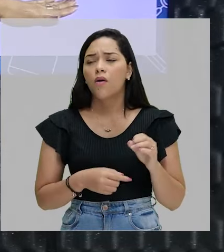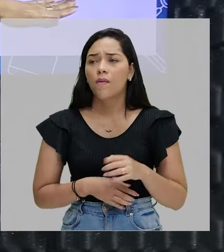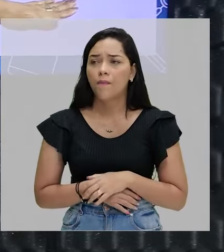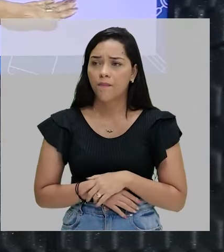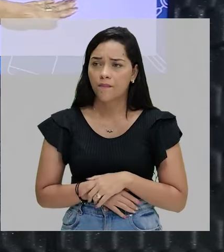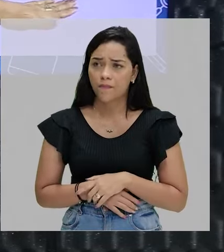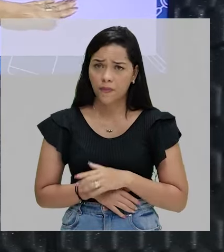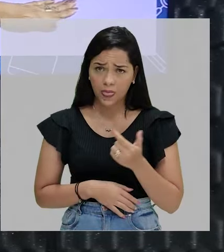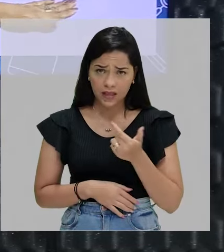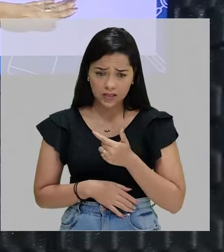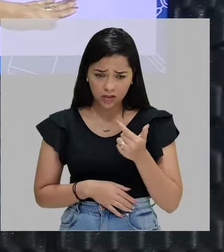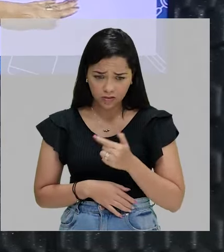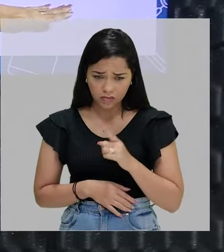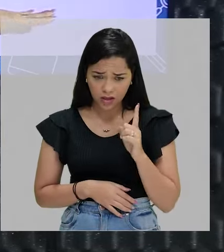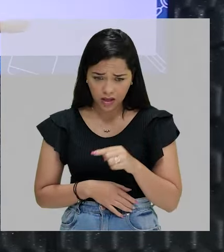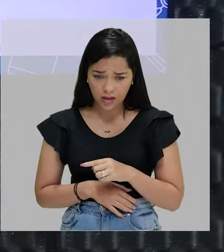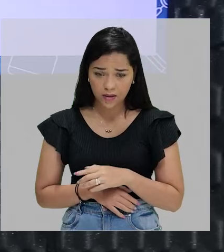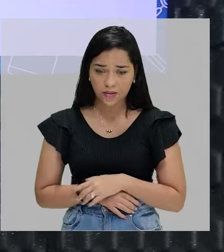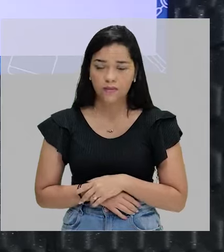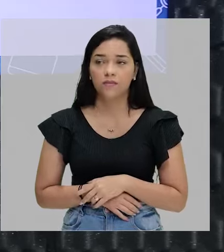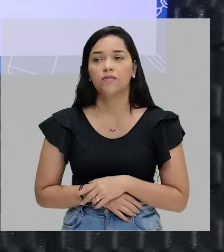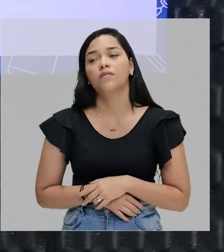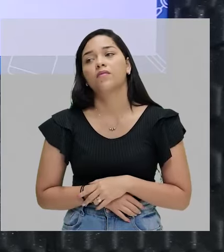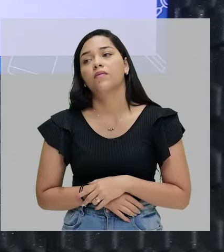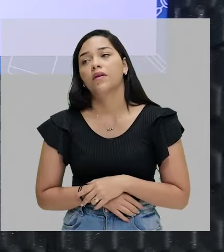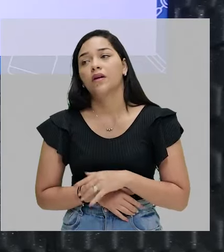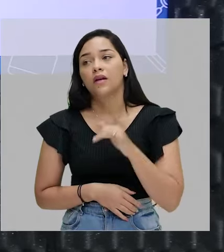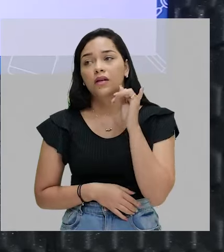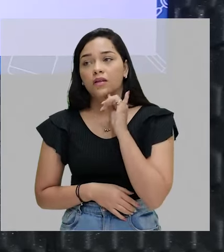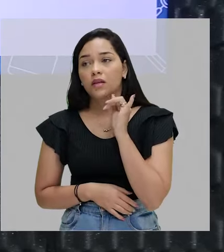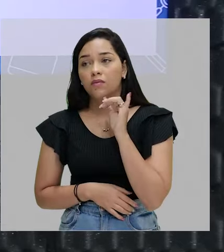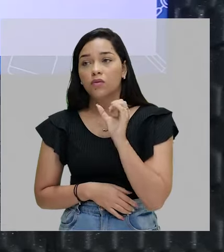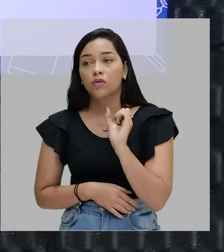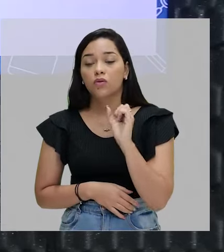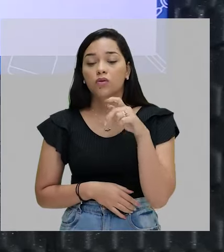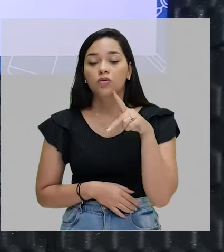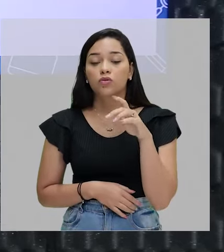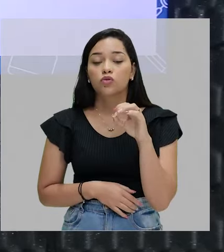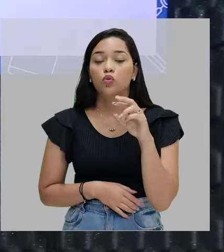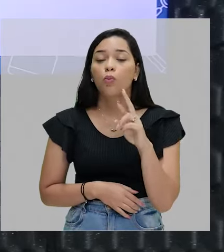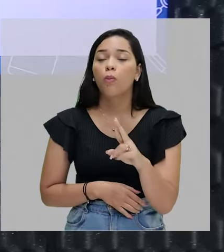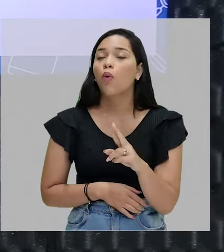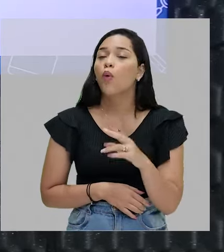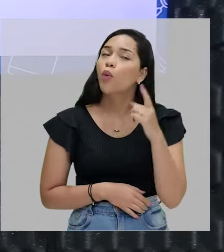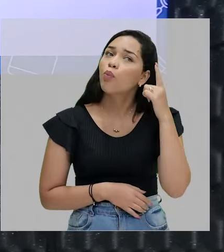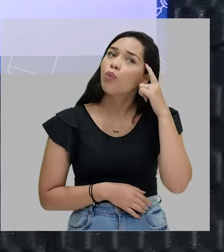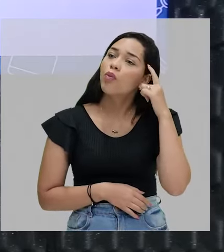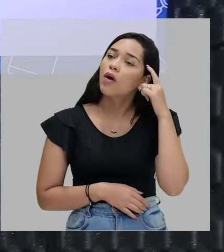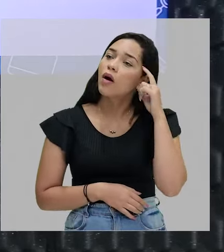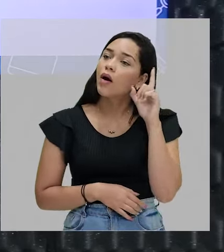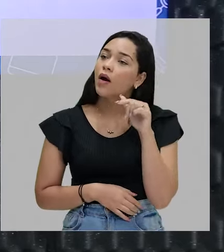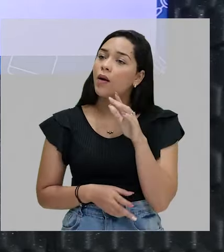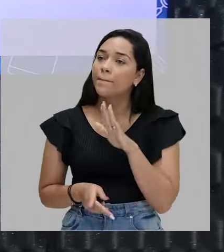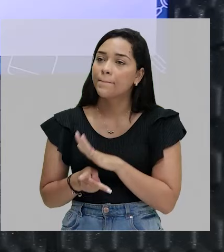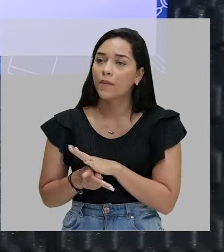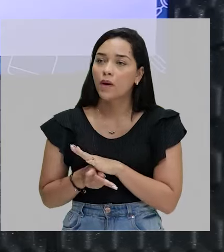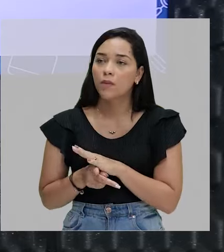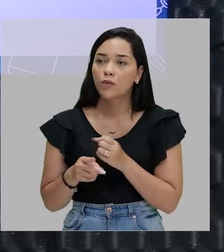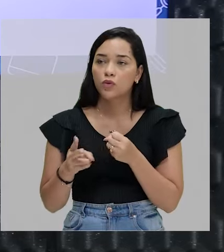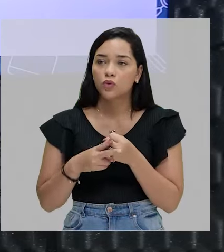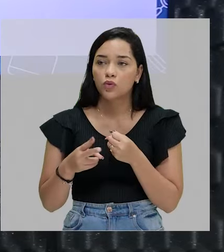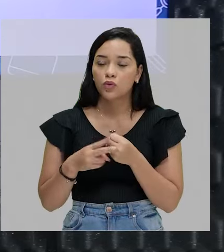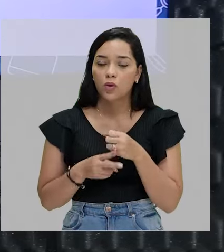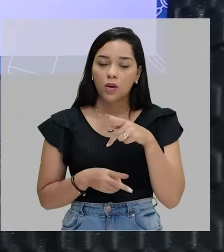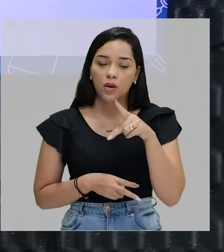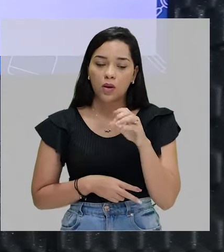Entra para a segunda conjugação? Como, por exemplo, o verbo... Eu botei aqui o verbo supor, que é uma derivação do verbo